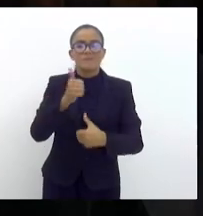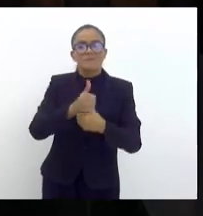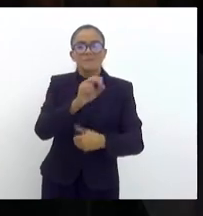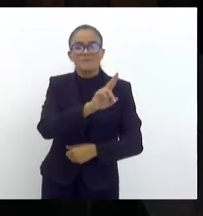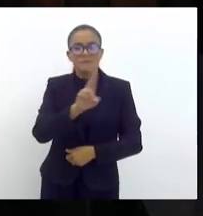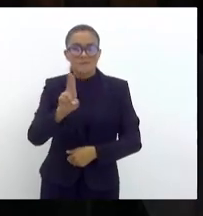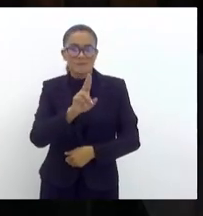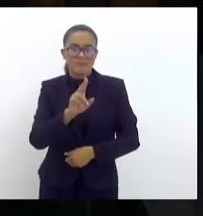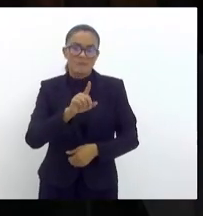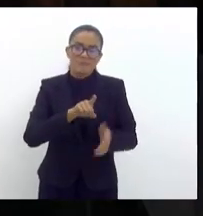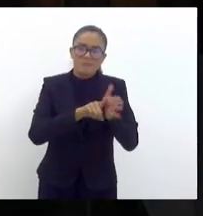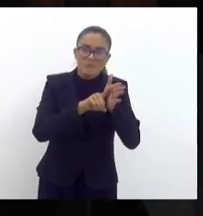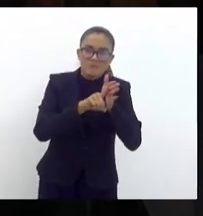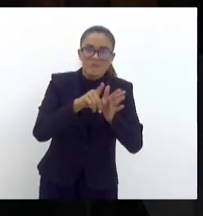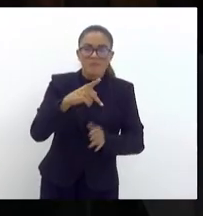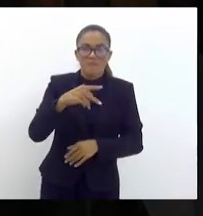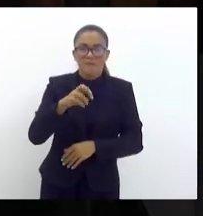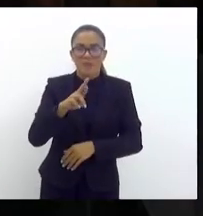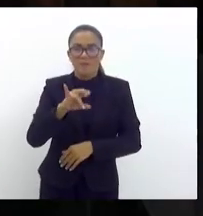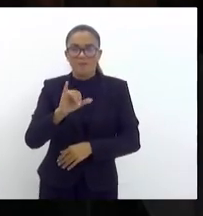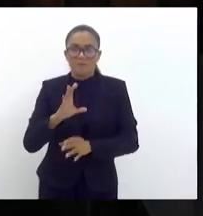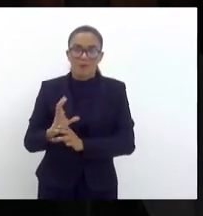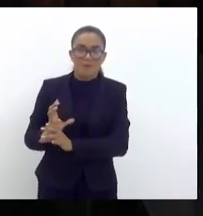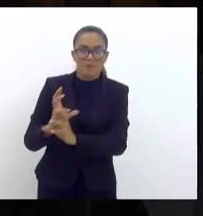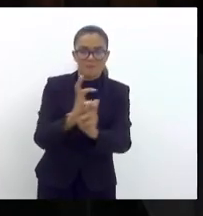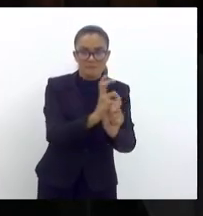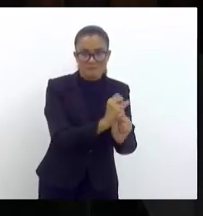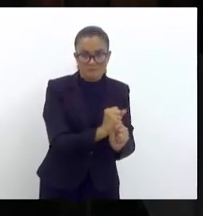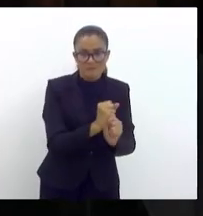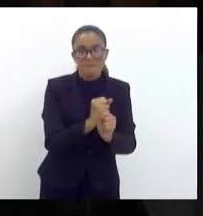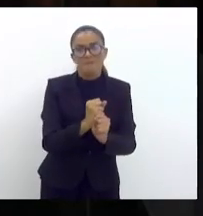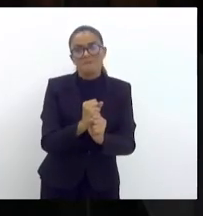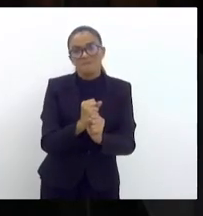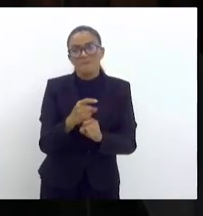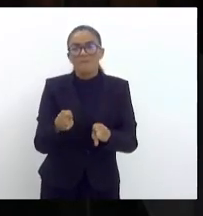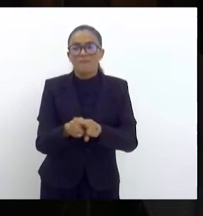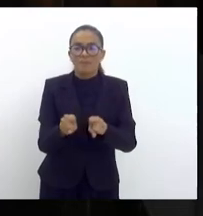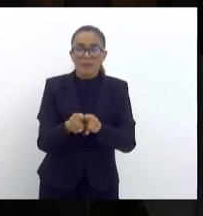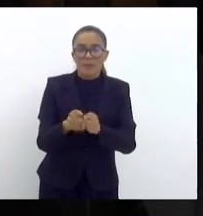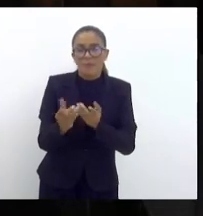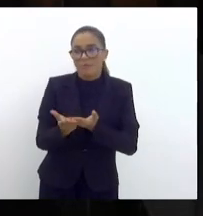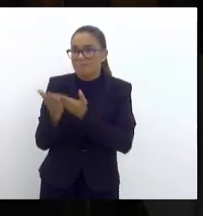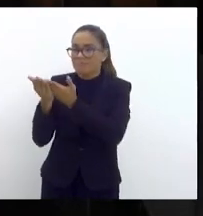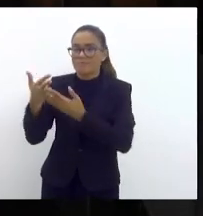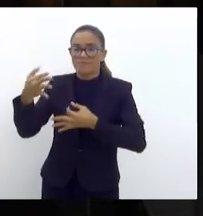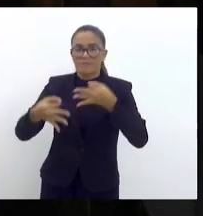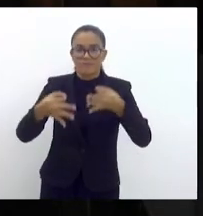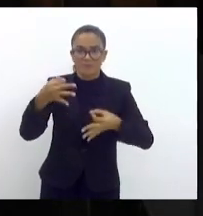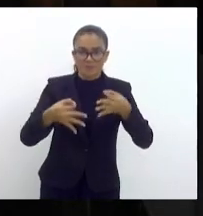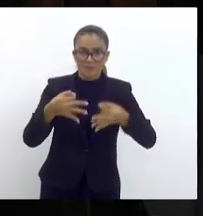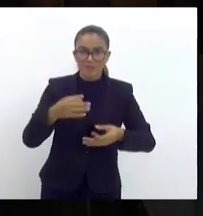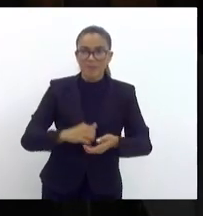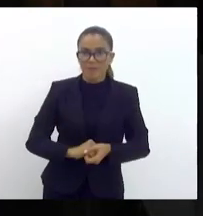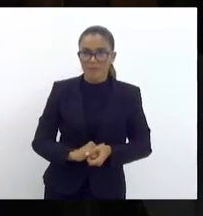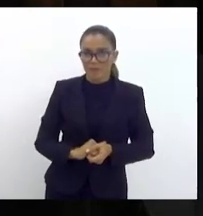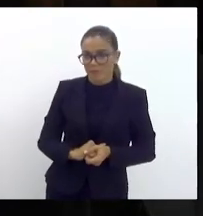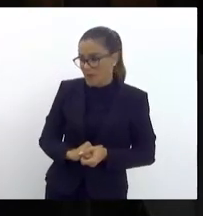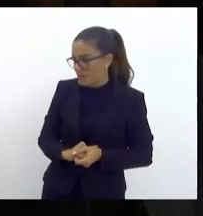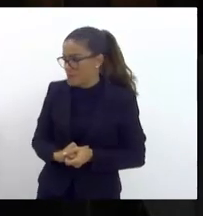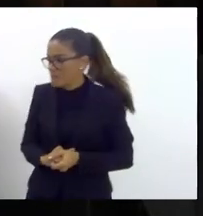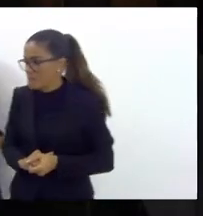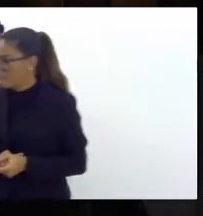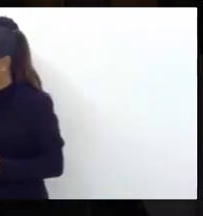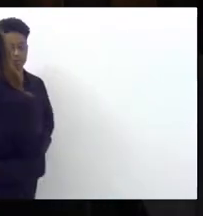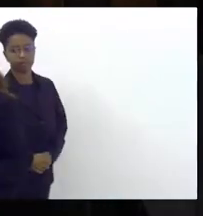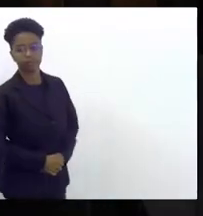para poder fazer os cálculos e assim submeter a apreciação do judiciário. E não pode, de forma alguma,